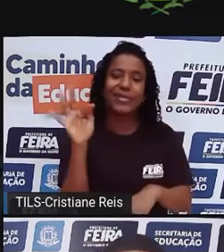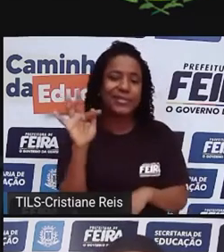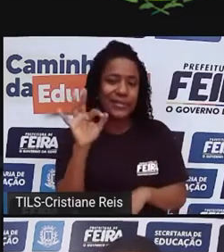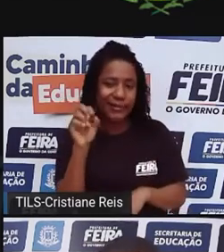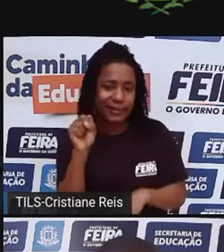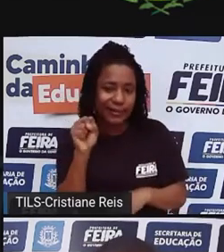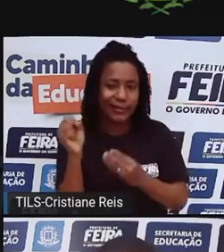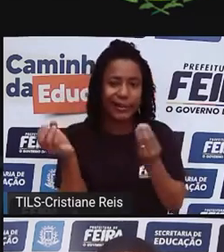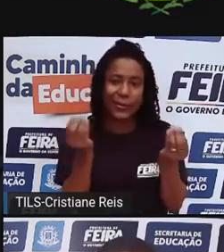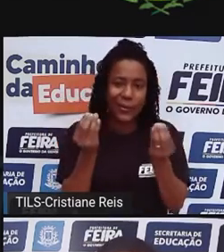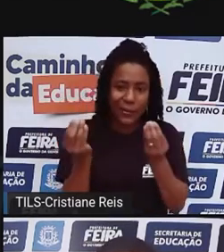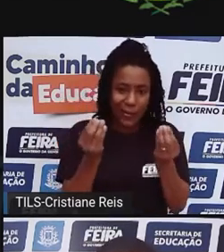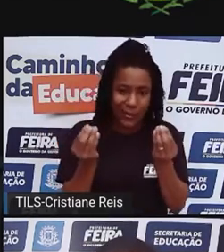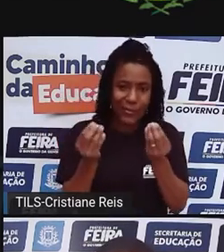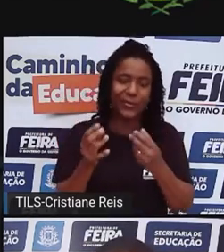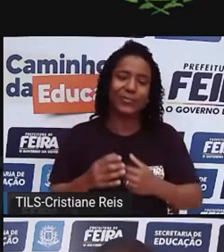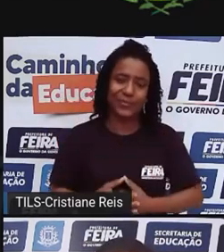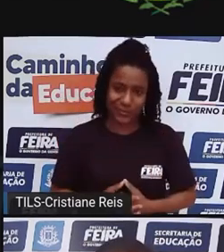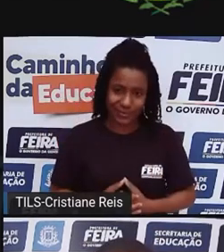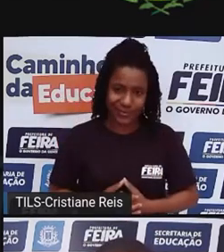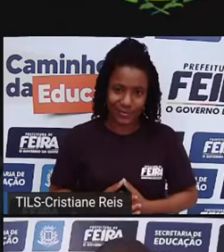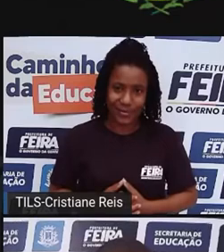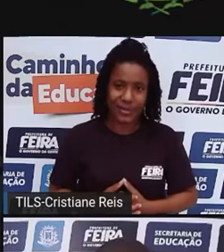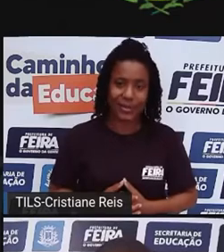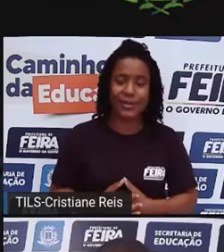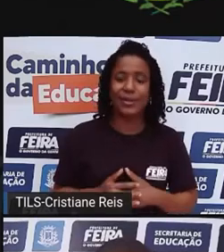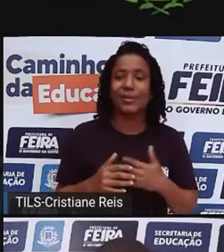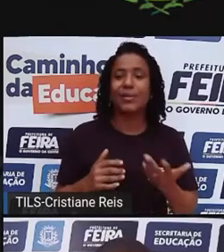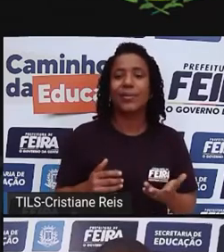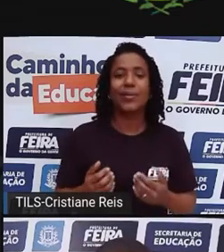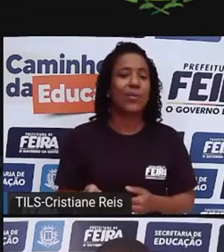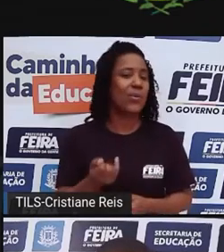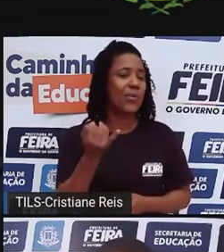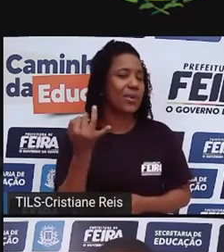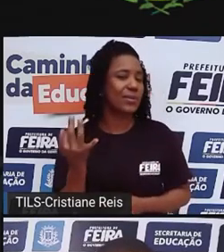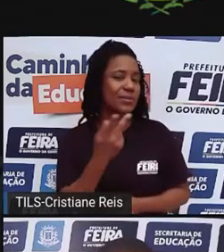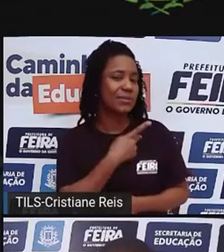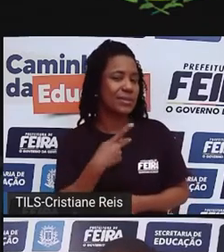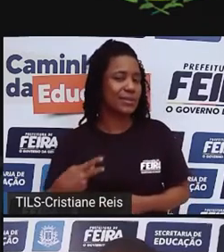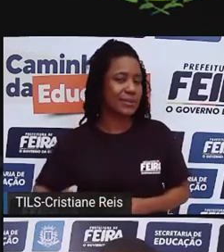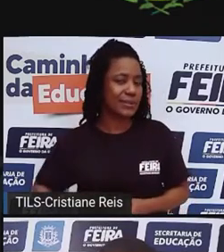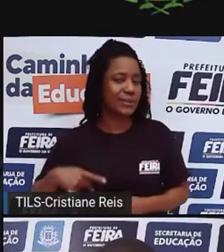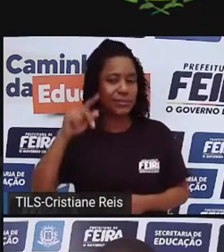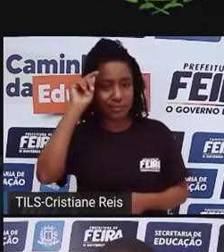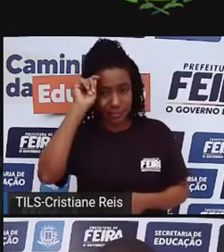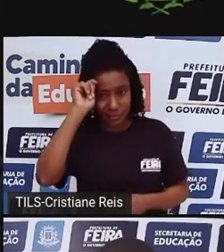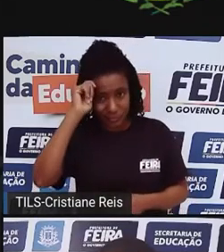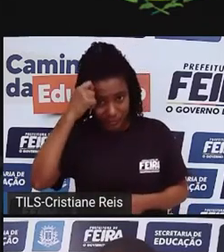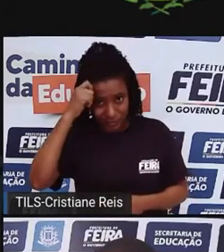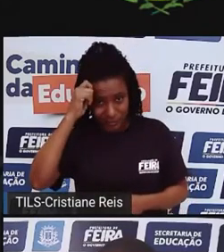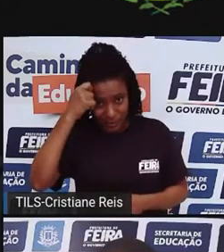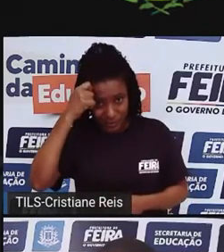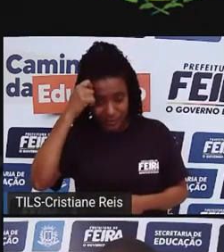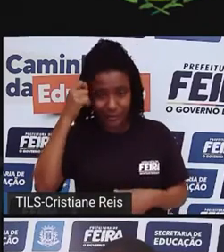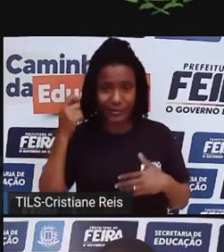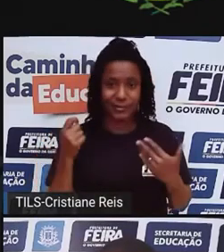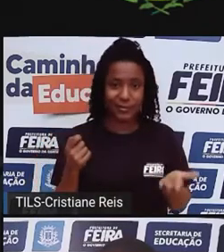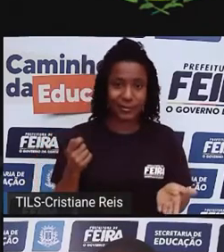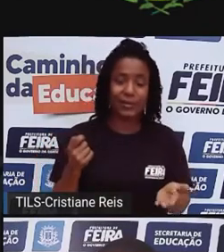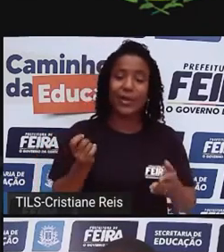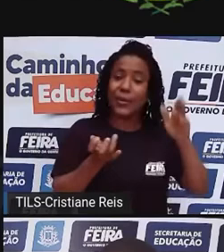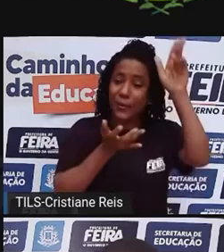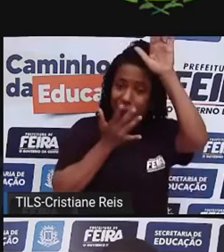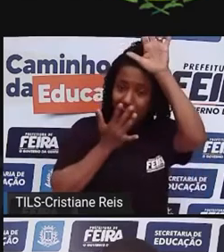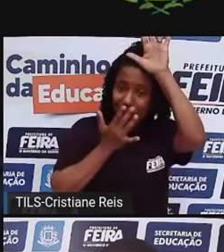É fácil. Quantos presidentes negros, presidentes do Brasil negros, indígenas, não